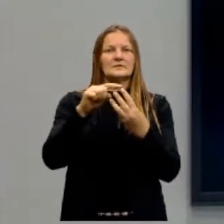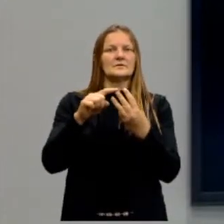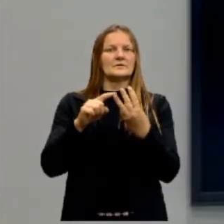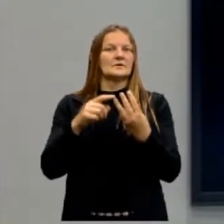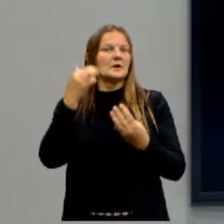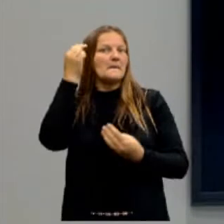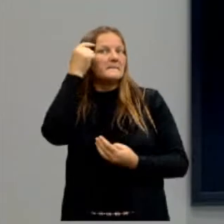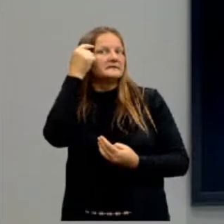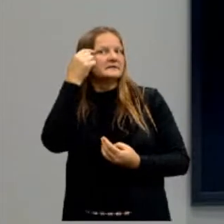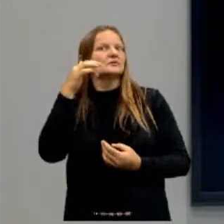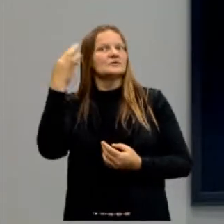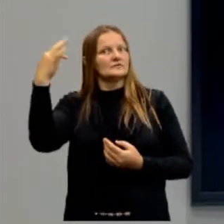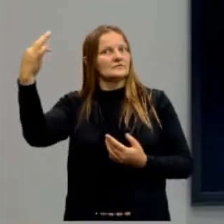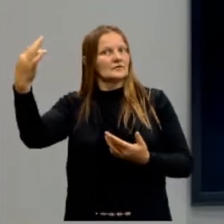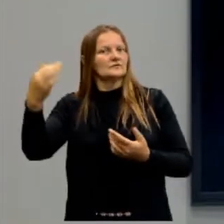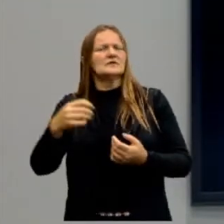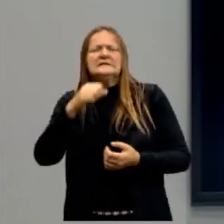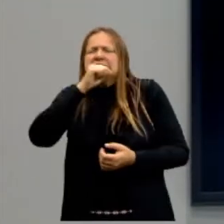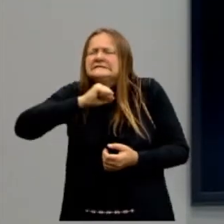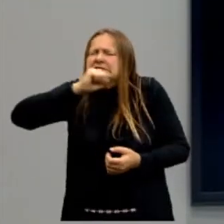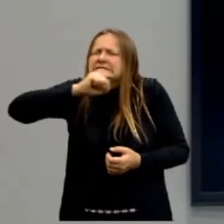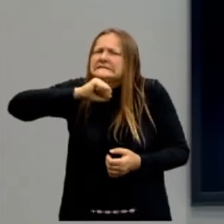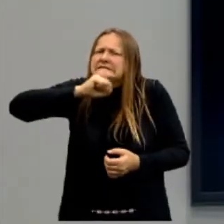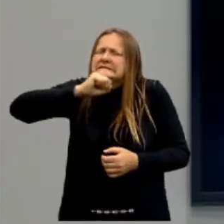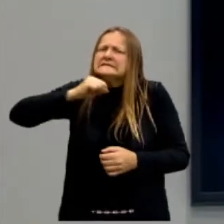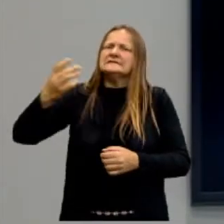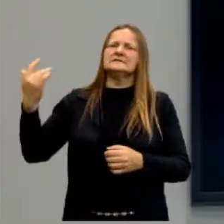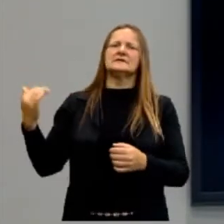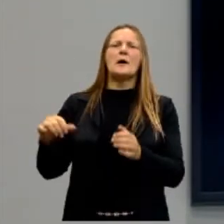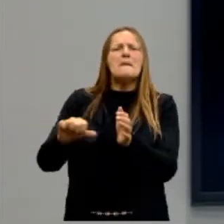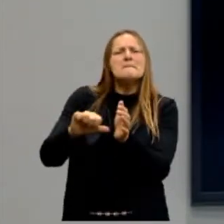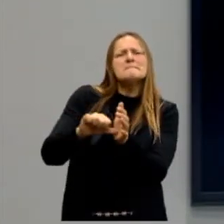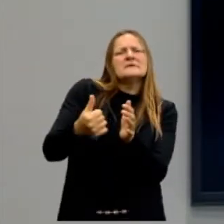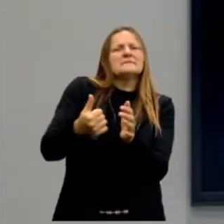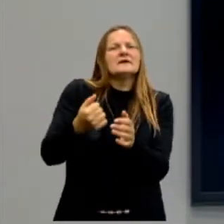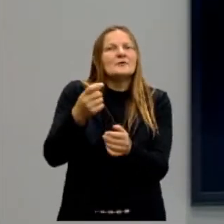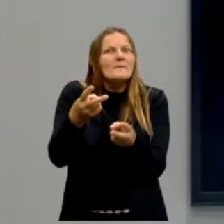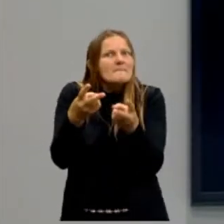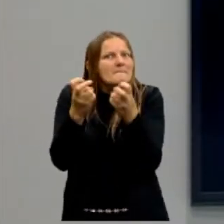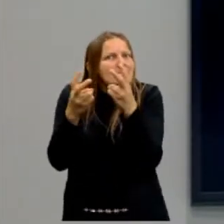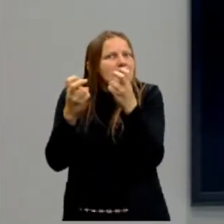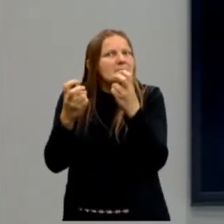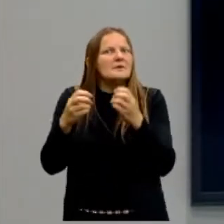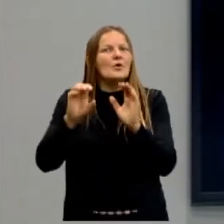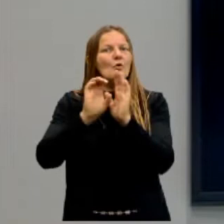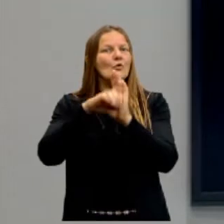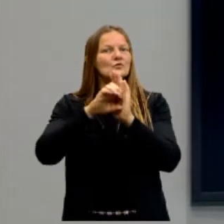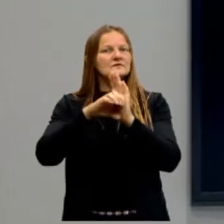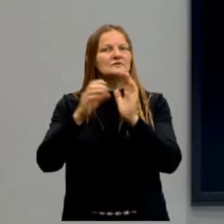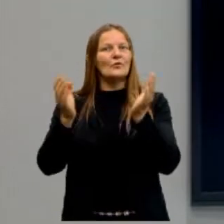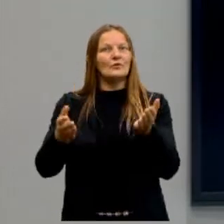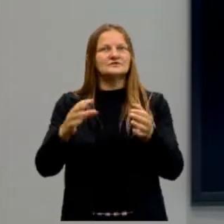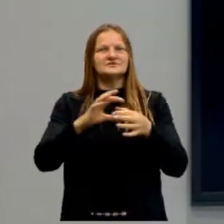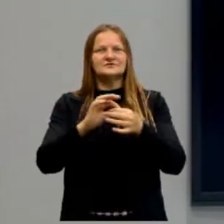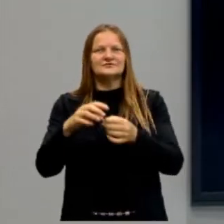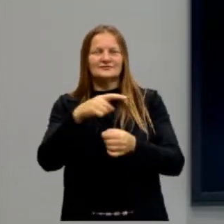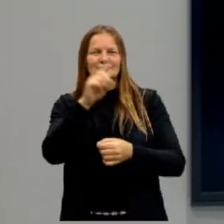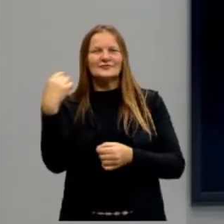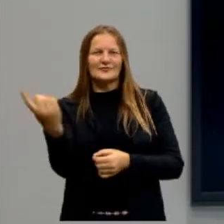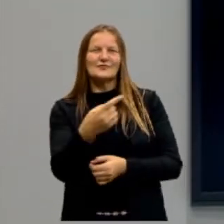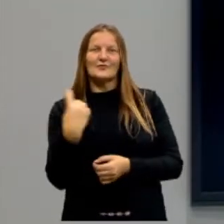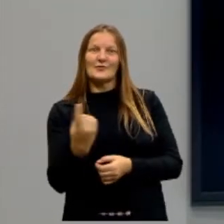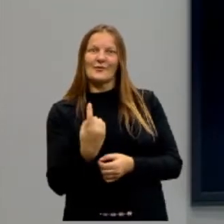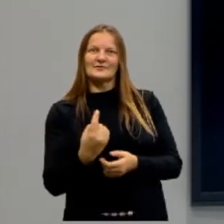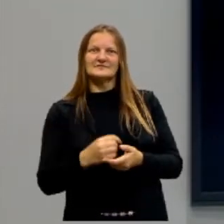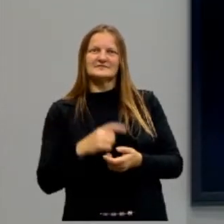alguns pensadores muito antigos, foram os primeiros, então, a adotarem um conceito que nós hoje temos muito bem em